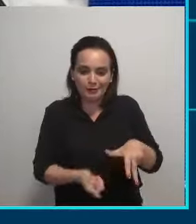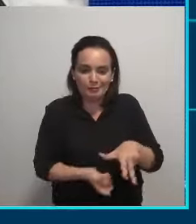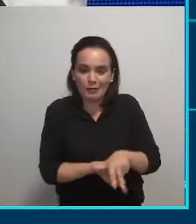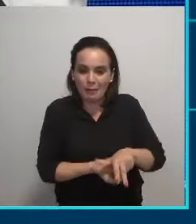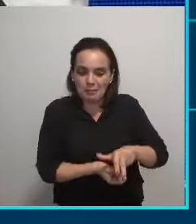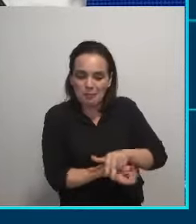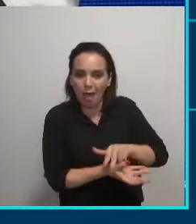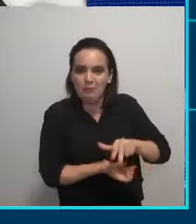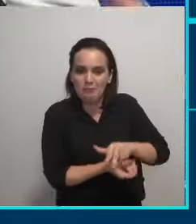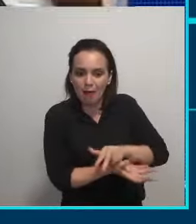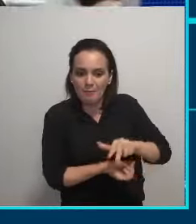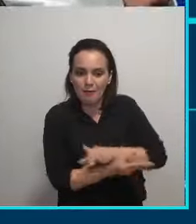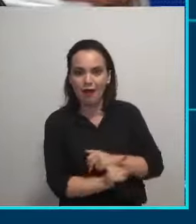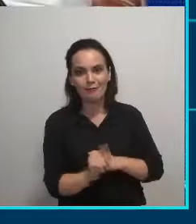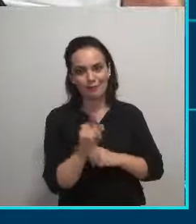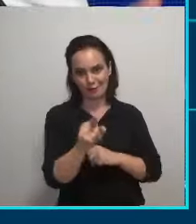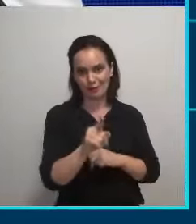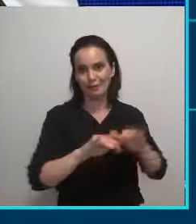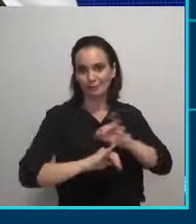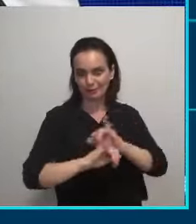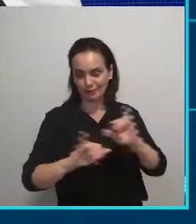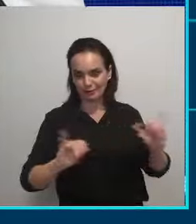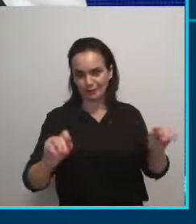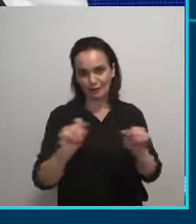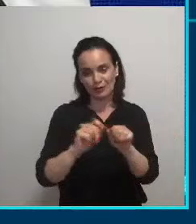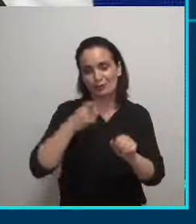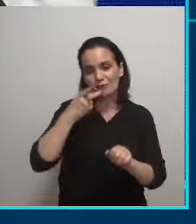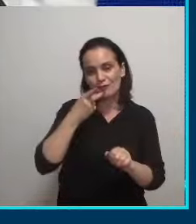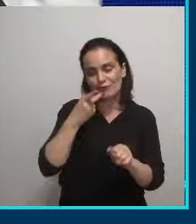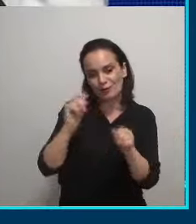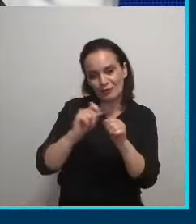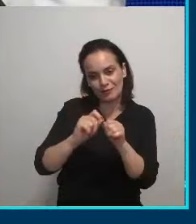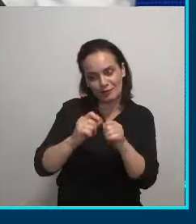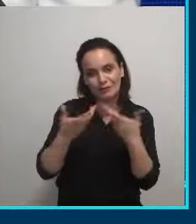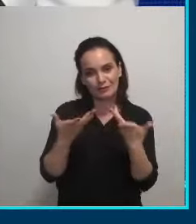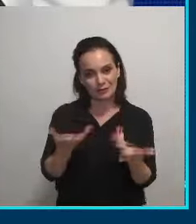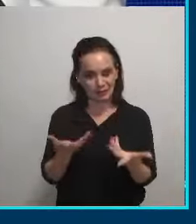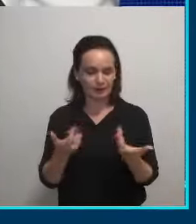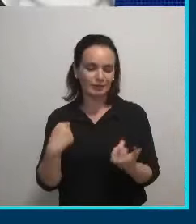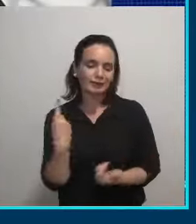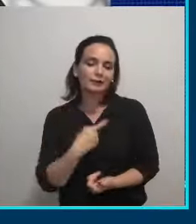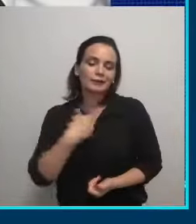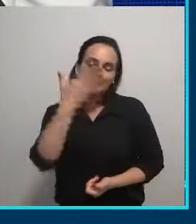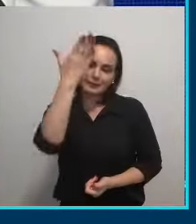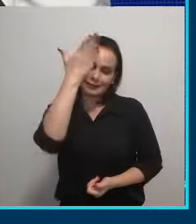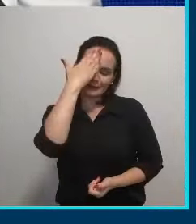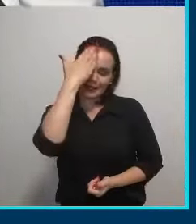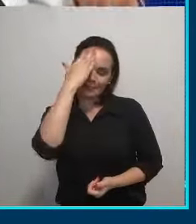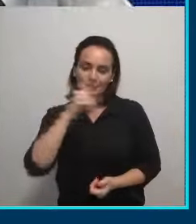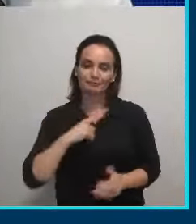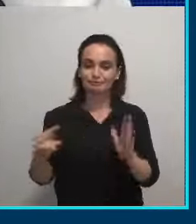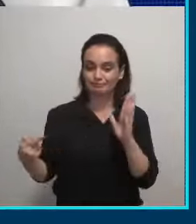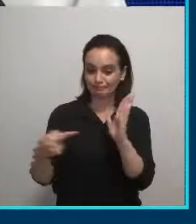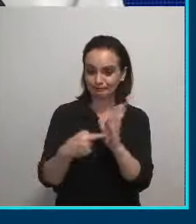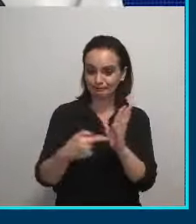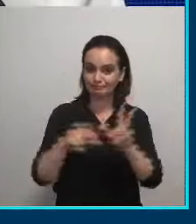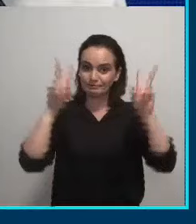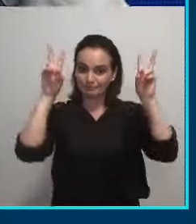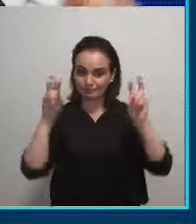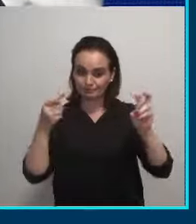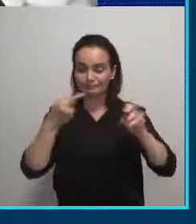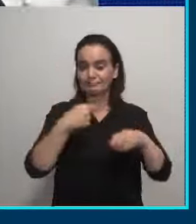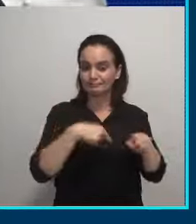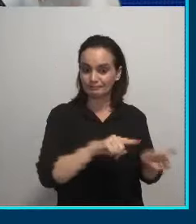campanha e aí eles falavam, faziam o que queriam. A gente sabe que tem essa denúncia grave sobre o senhor,